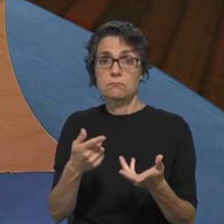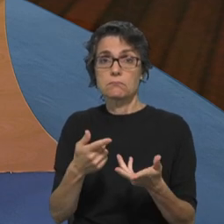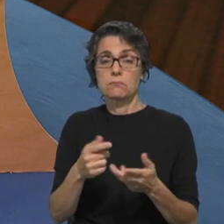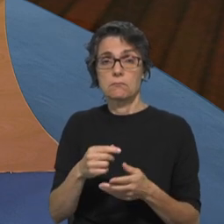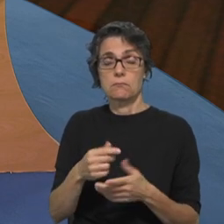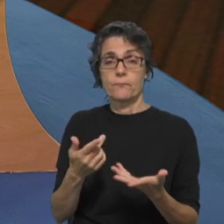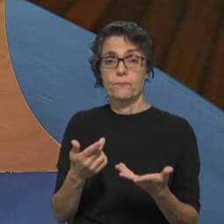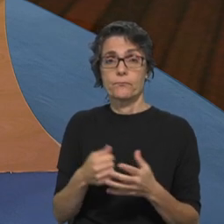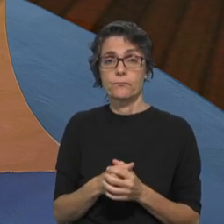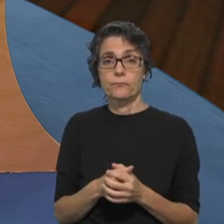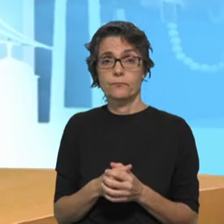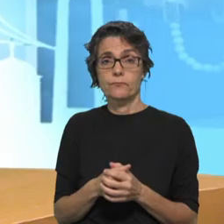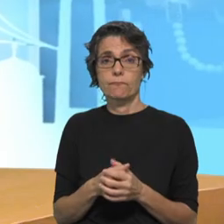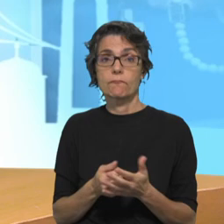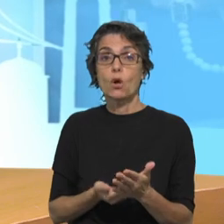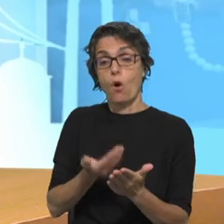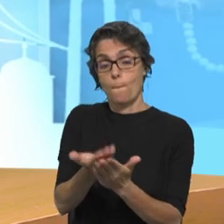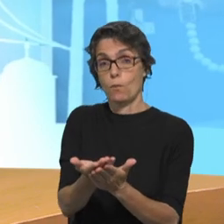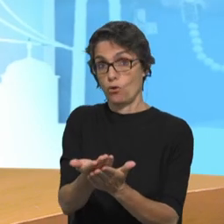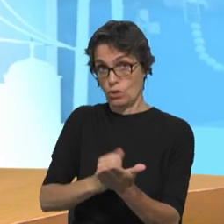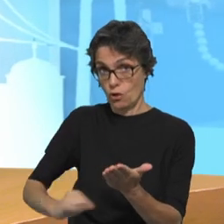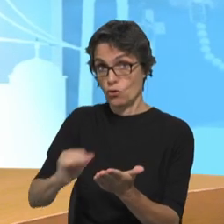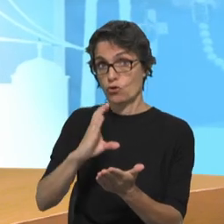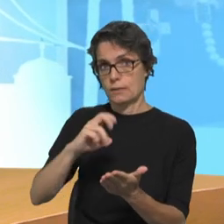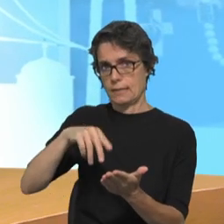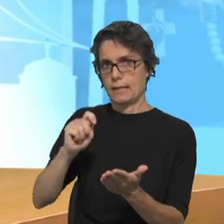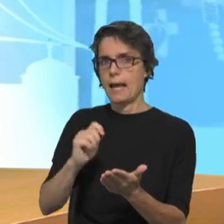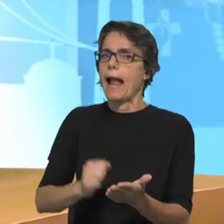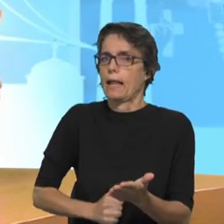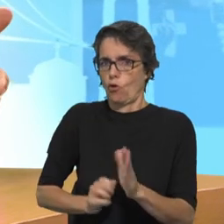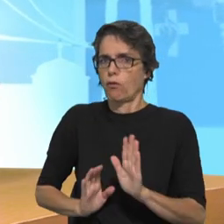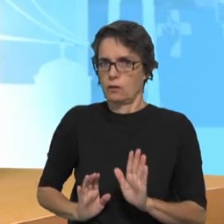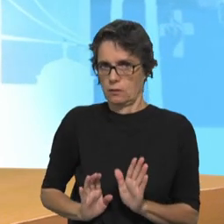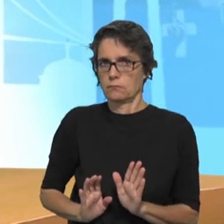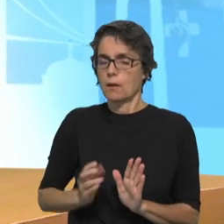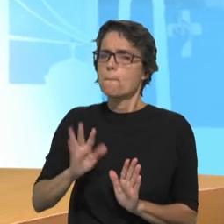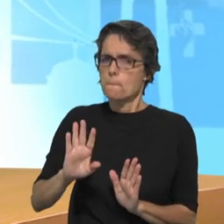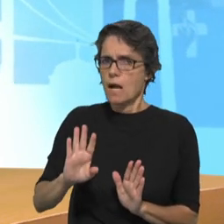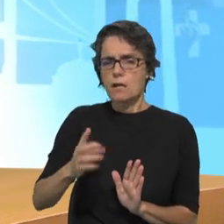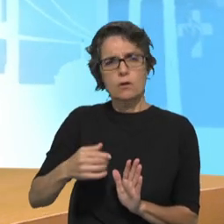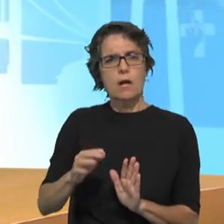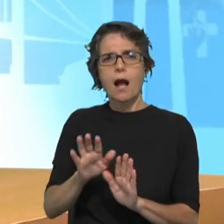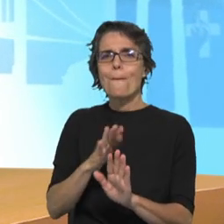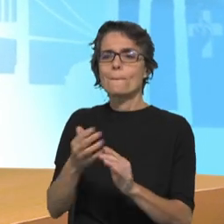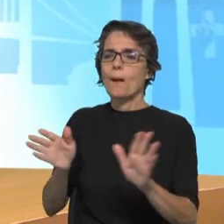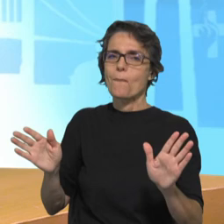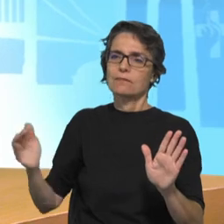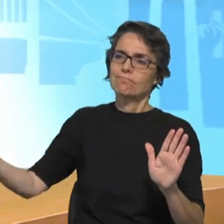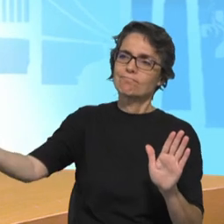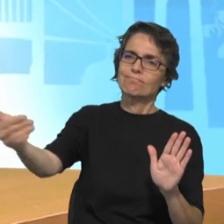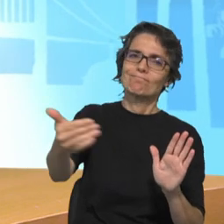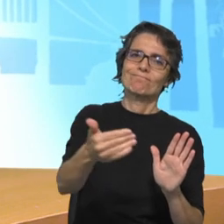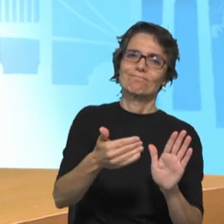da Igreja Católica? A proposta do CNE é uma proposta católica, sem dúvida, mas à entrada não há nenhuma